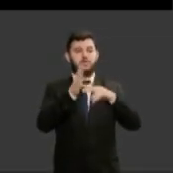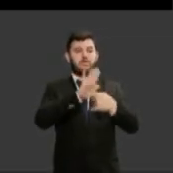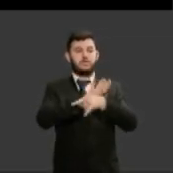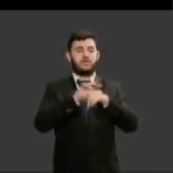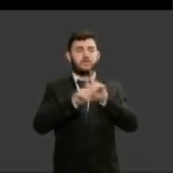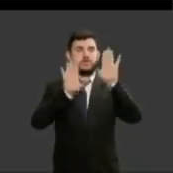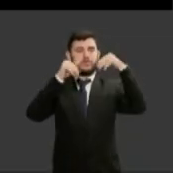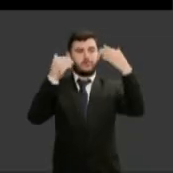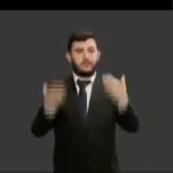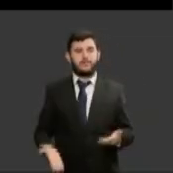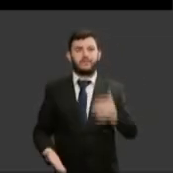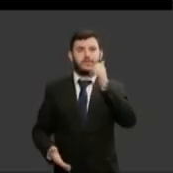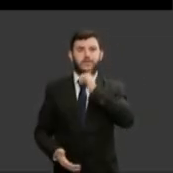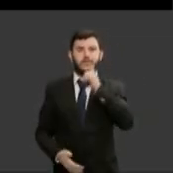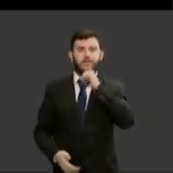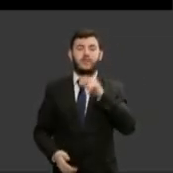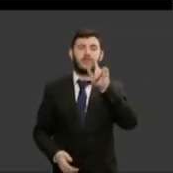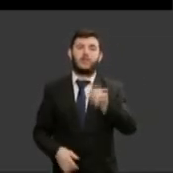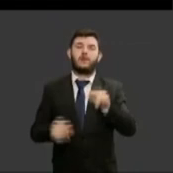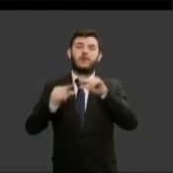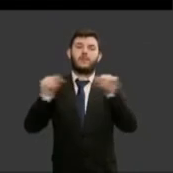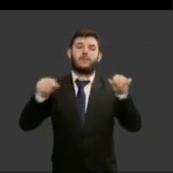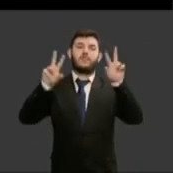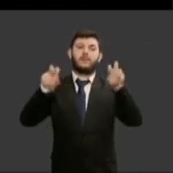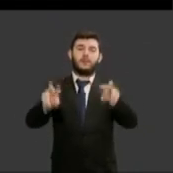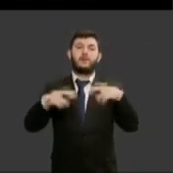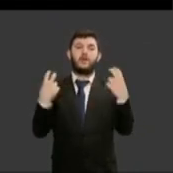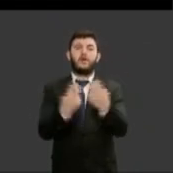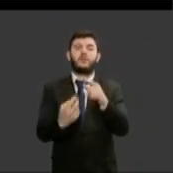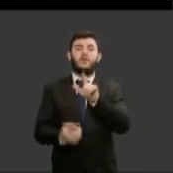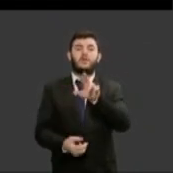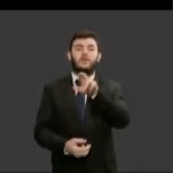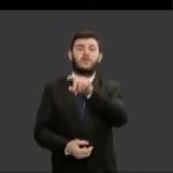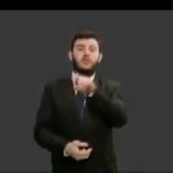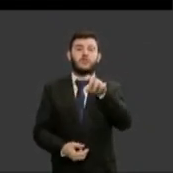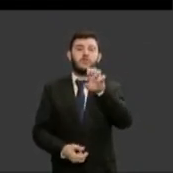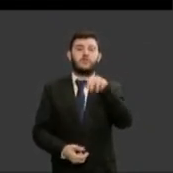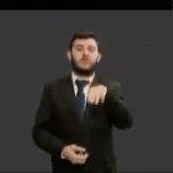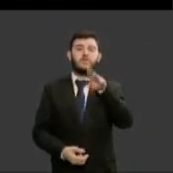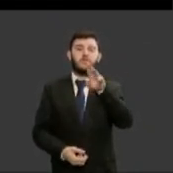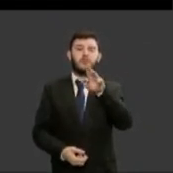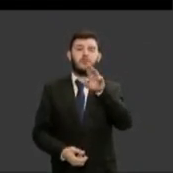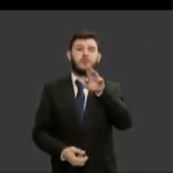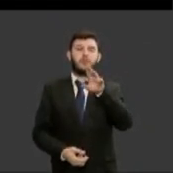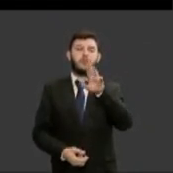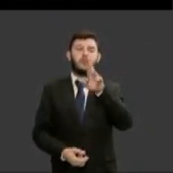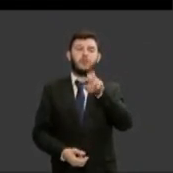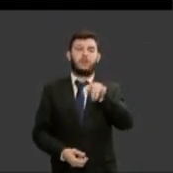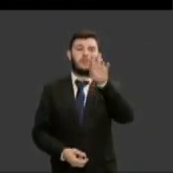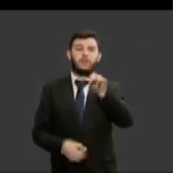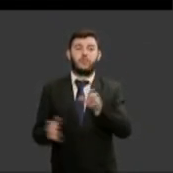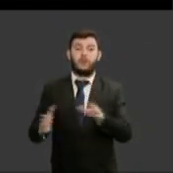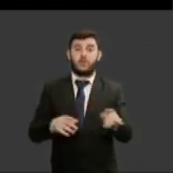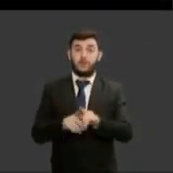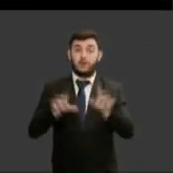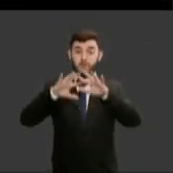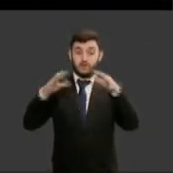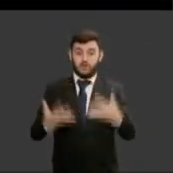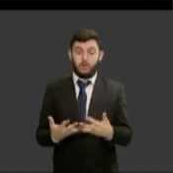mulheres uma frase de Rosa de Luxemburgo aspas por um mundo melhor onde sejamos